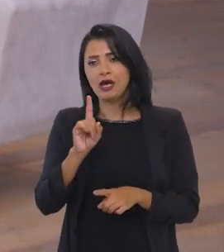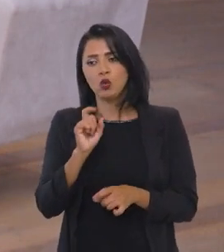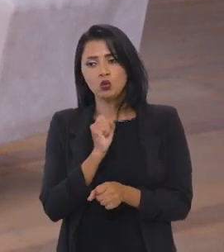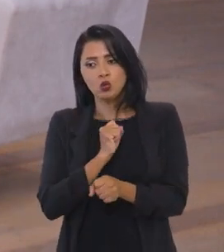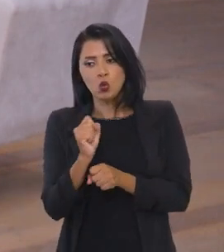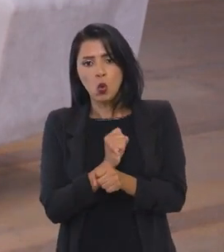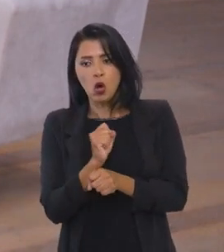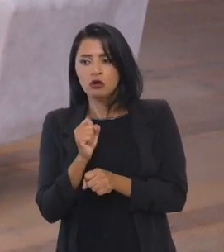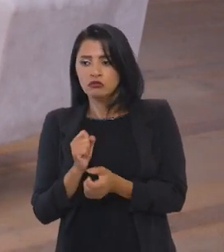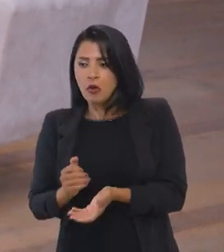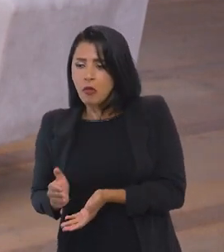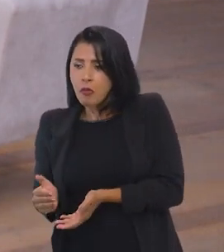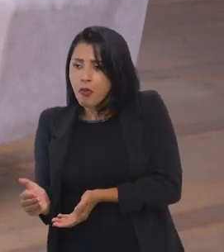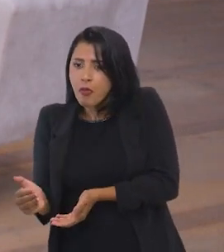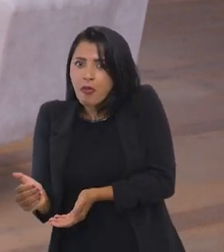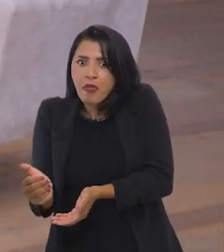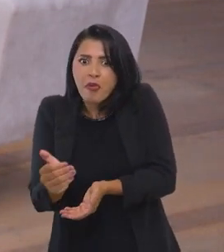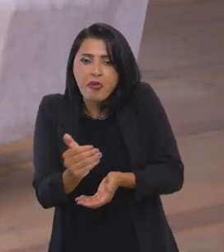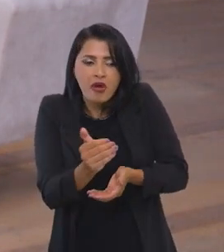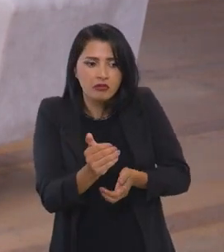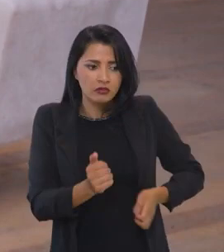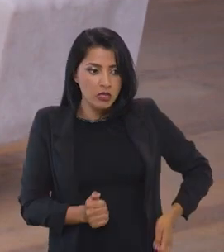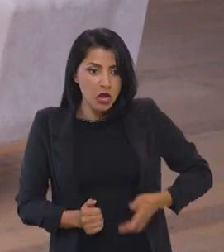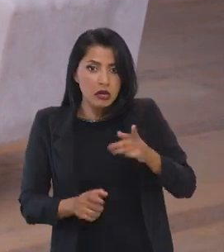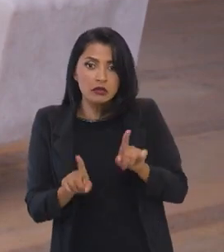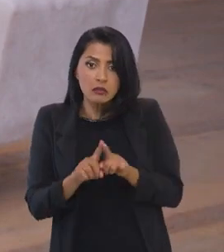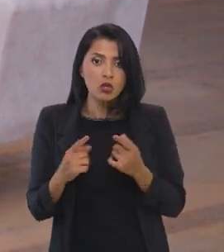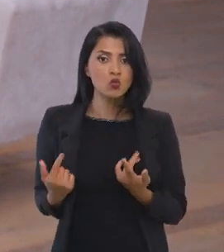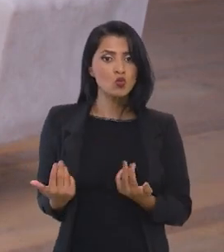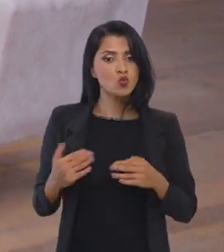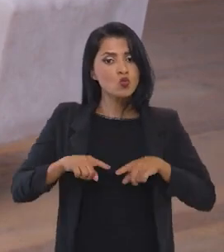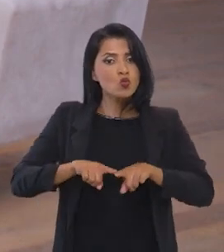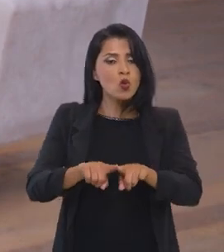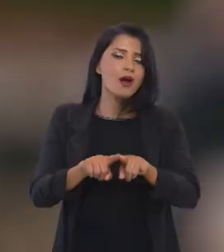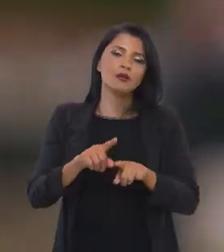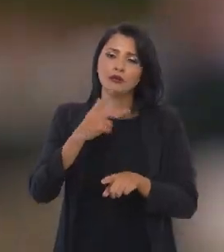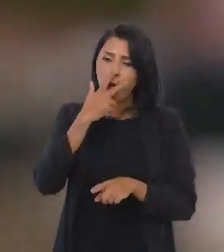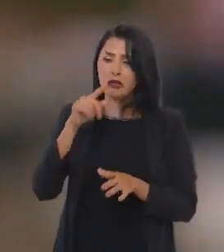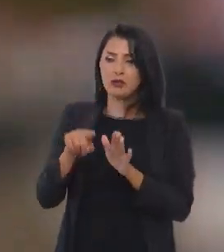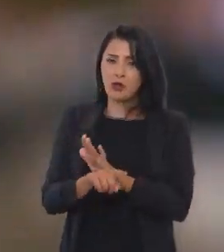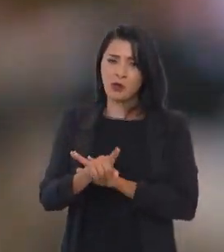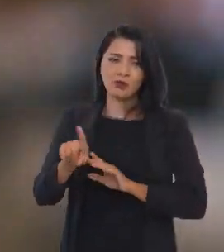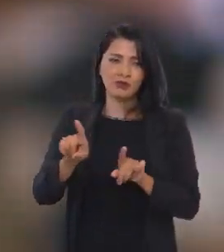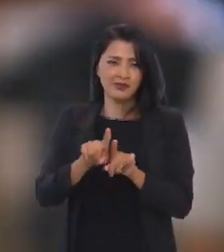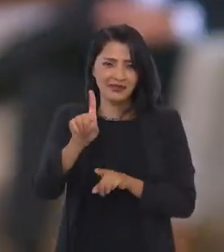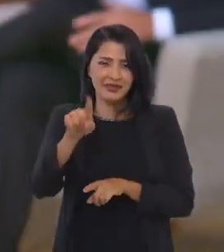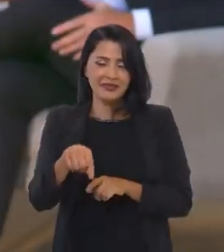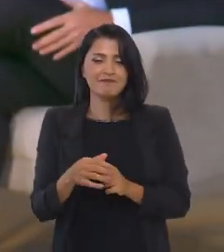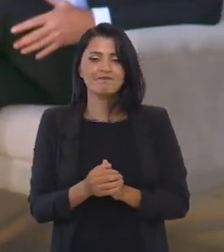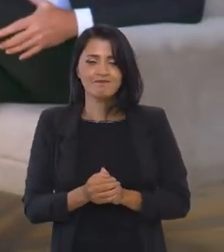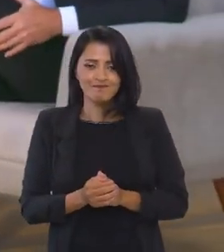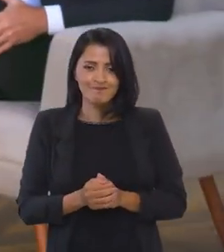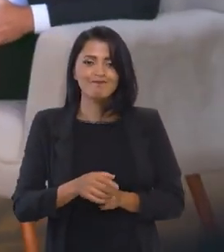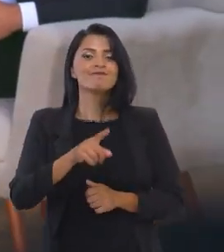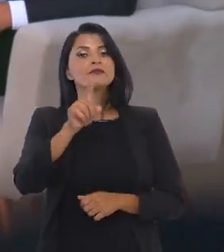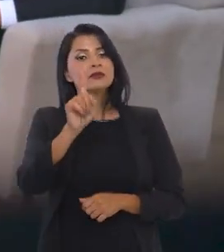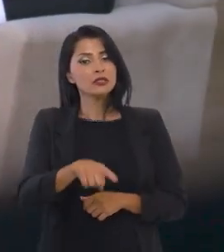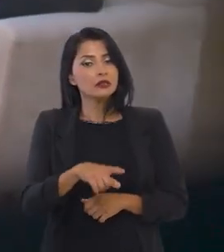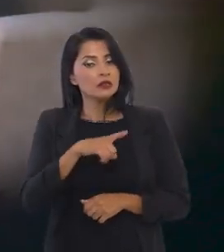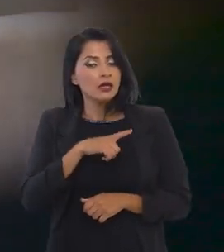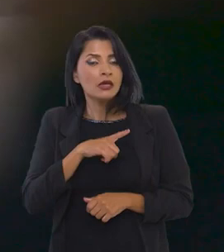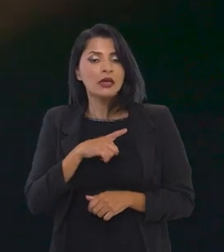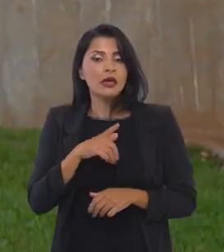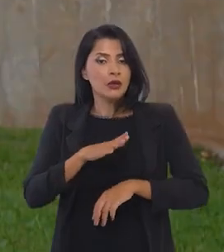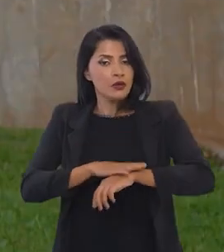ano extraordinário, você arrecadaria demais, mas você gastaria demais sem. Eu acho que essa é a questão também, né, Annelise? É isso, Paulo. Tem